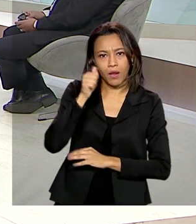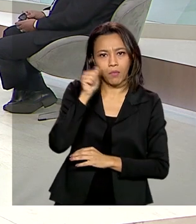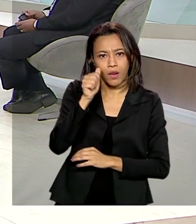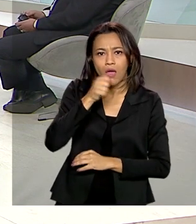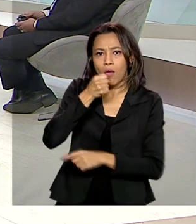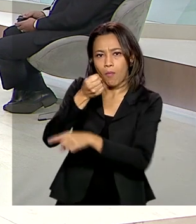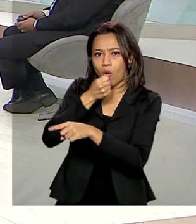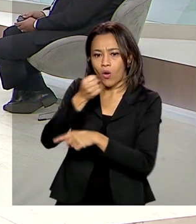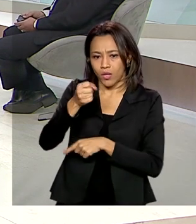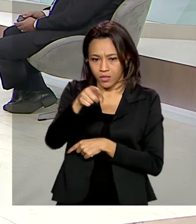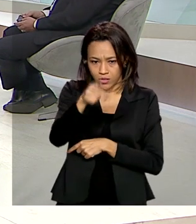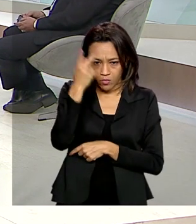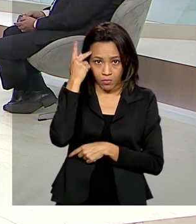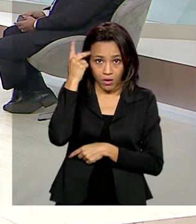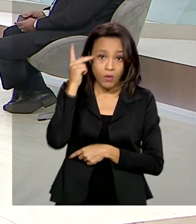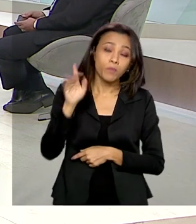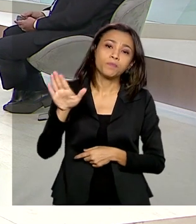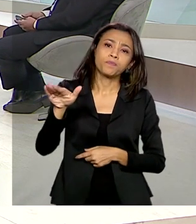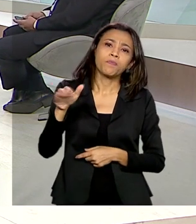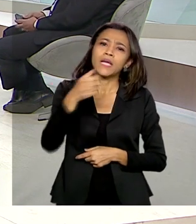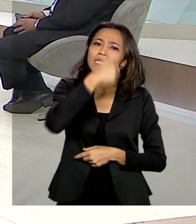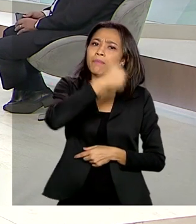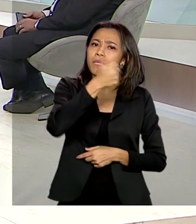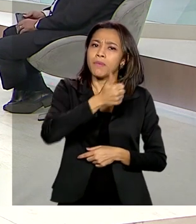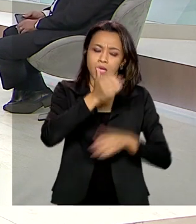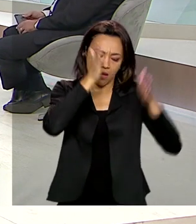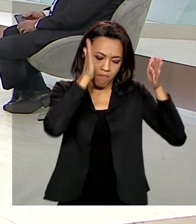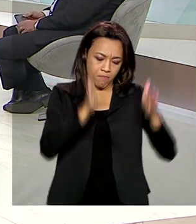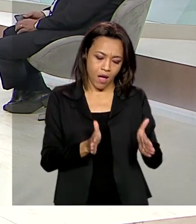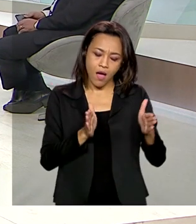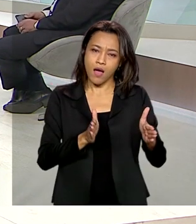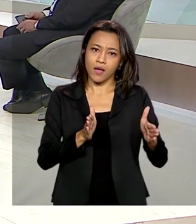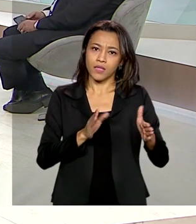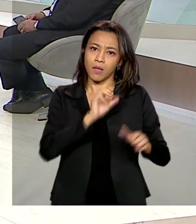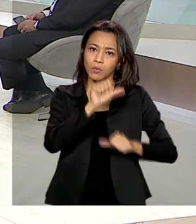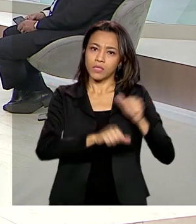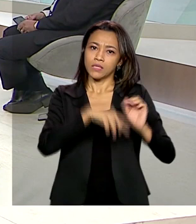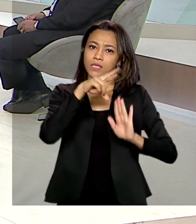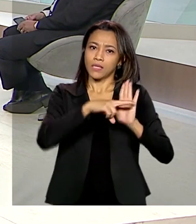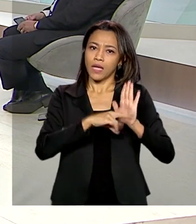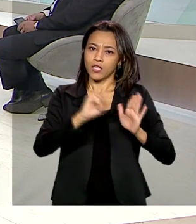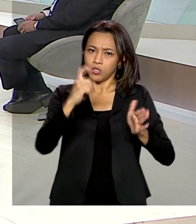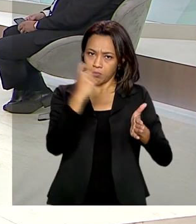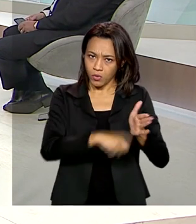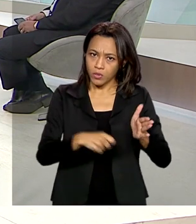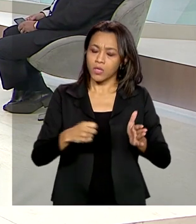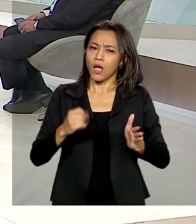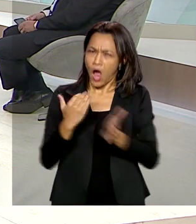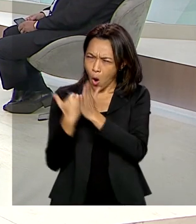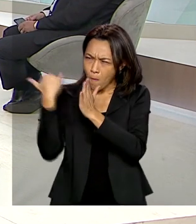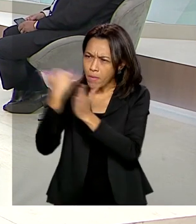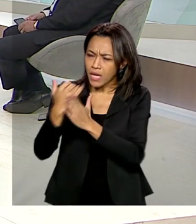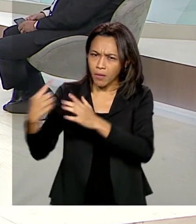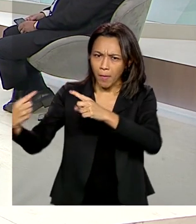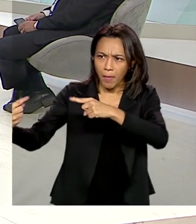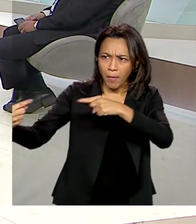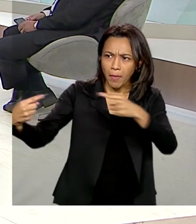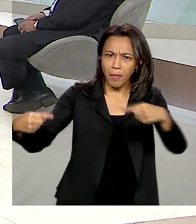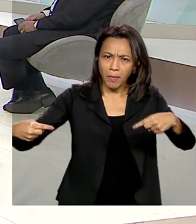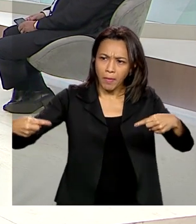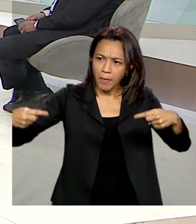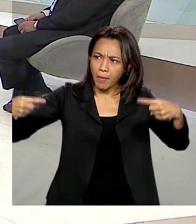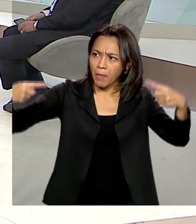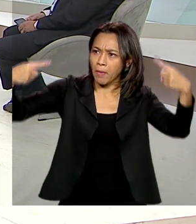seguinte, Vanessa, essa primeira etapa da reforma tributária, ela indica aumento de competitividade, ela indica que